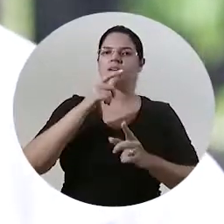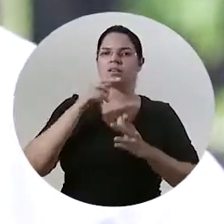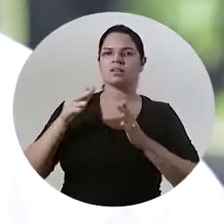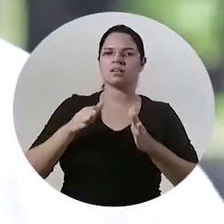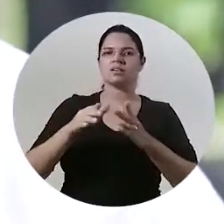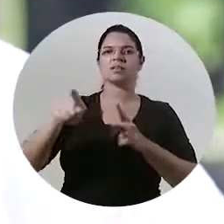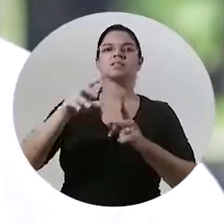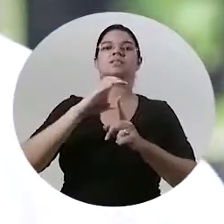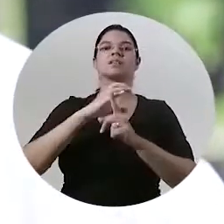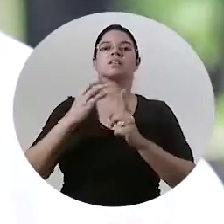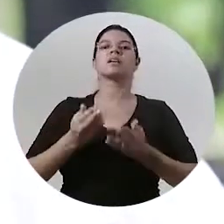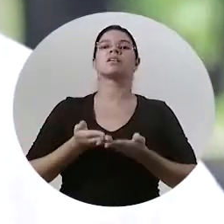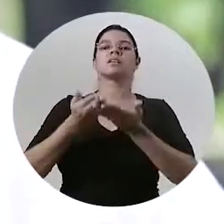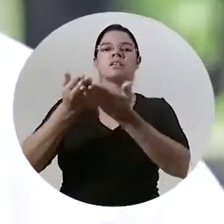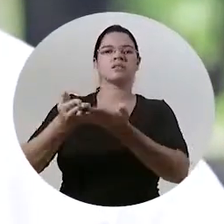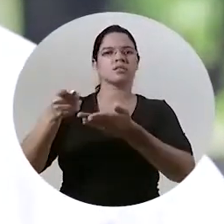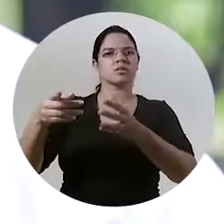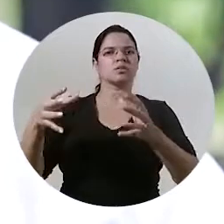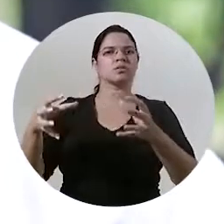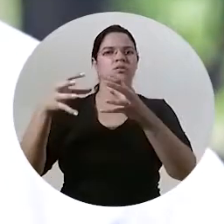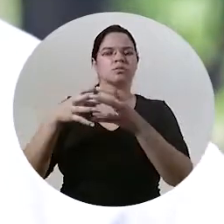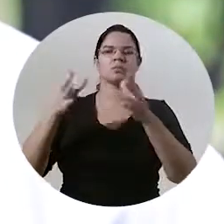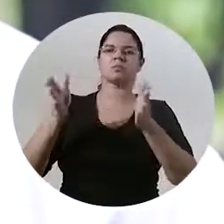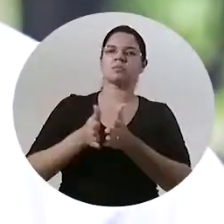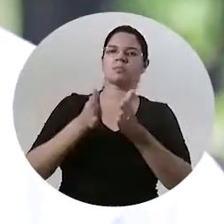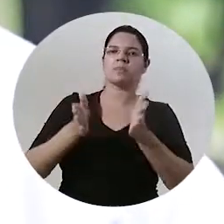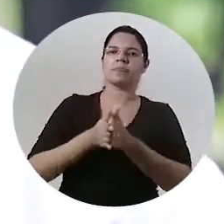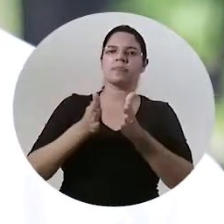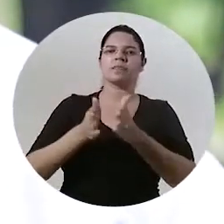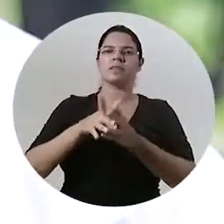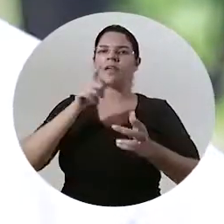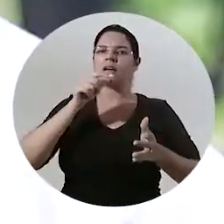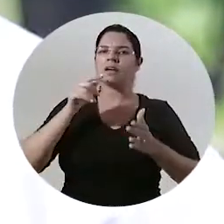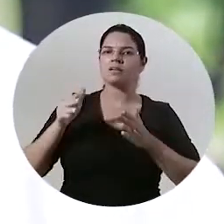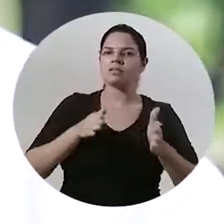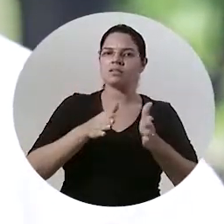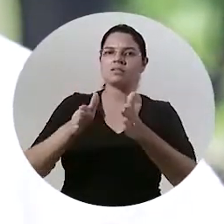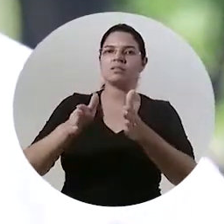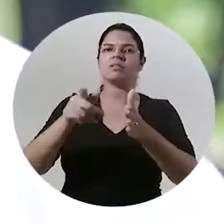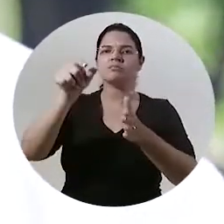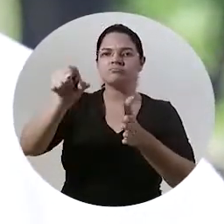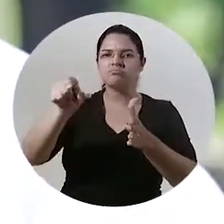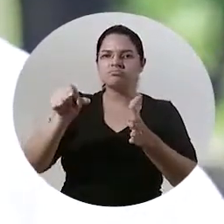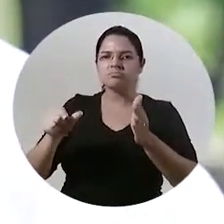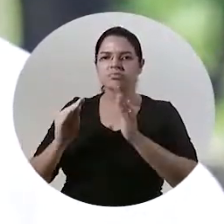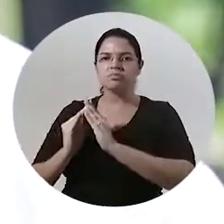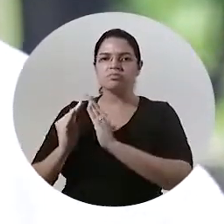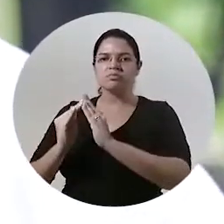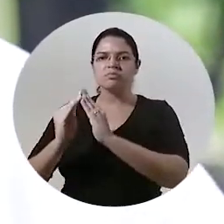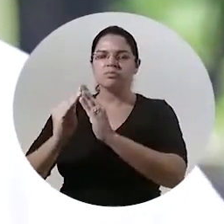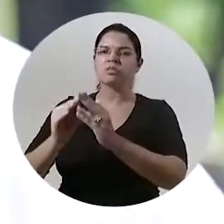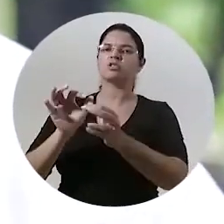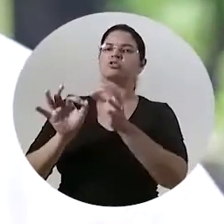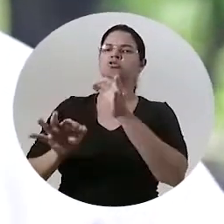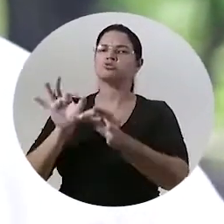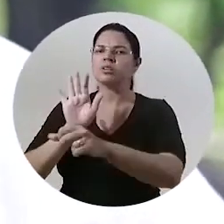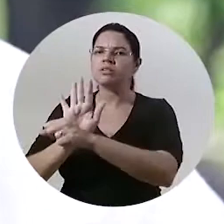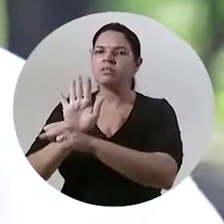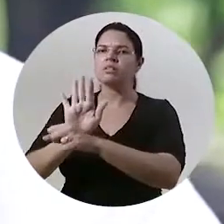levando a comunidade carente das margens do rio cidadania justiça